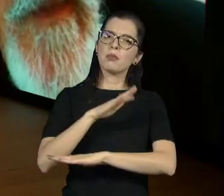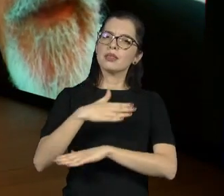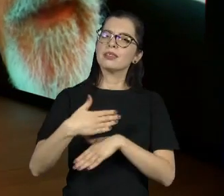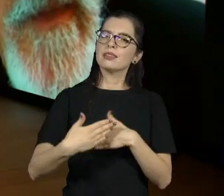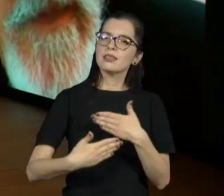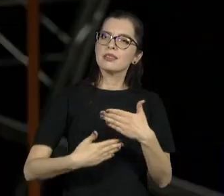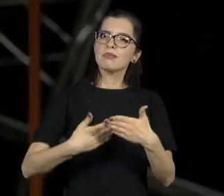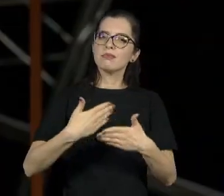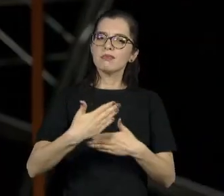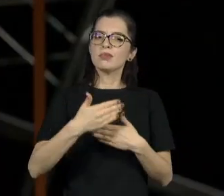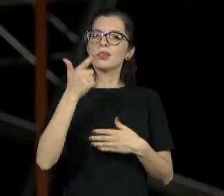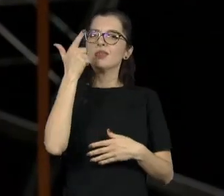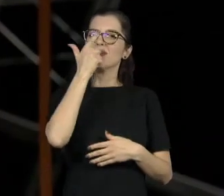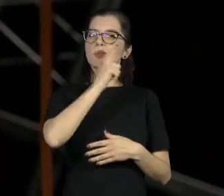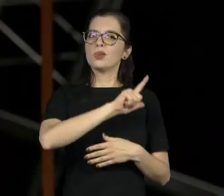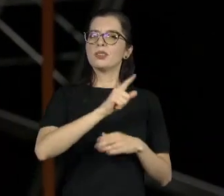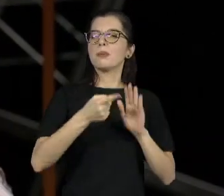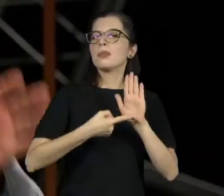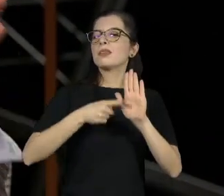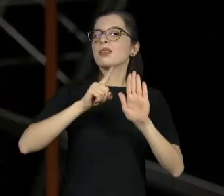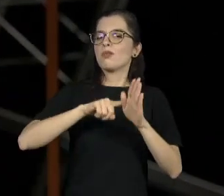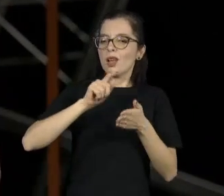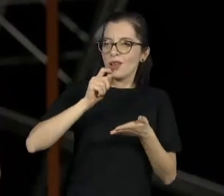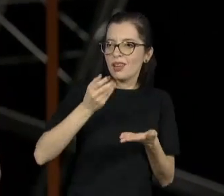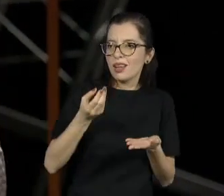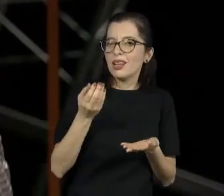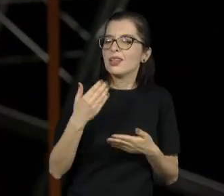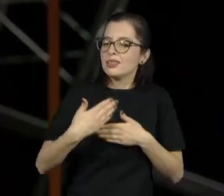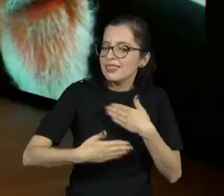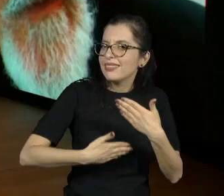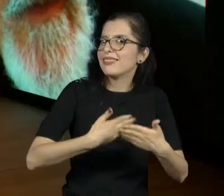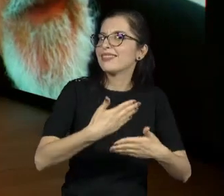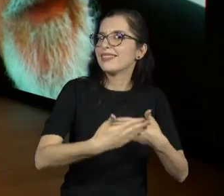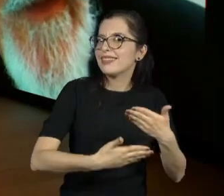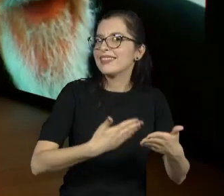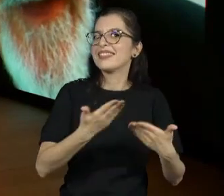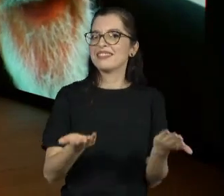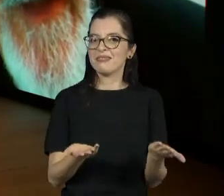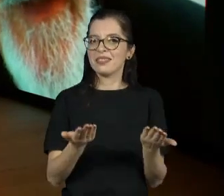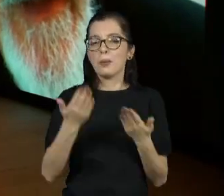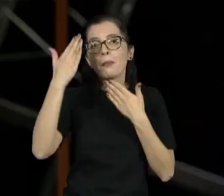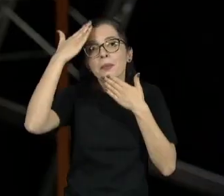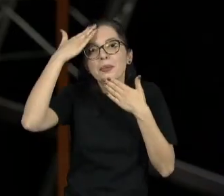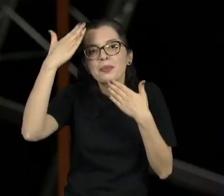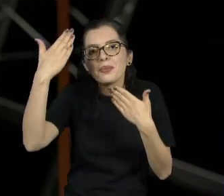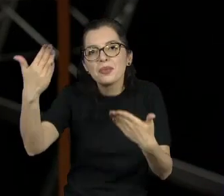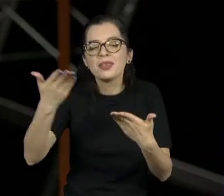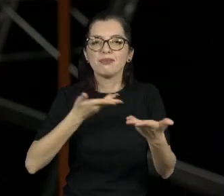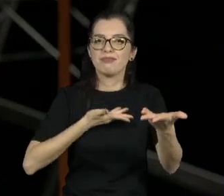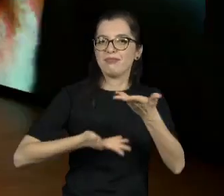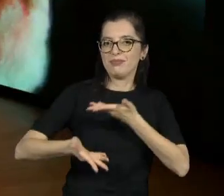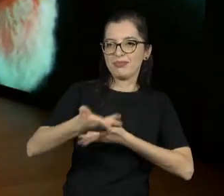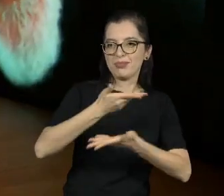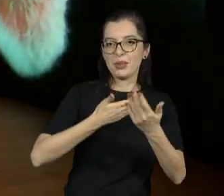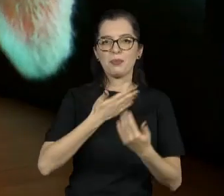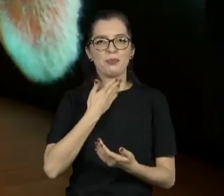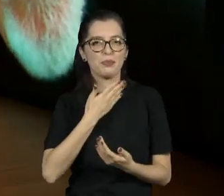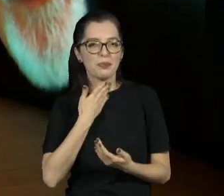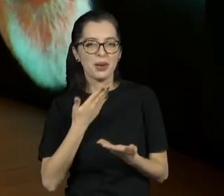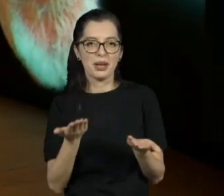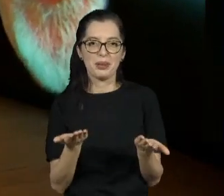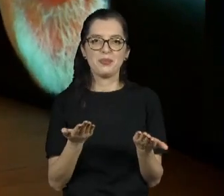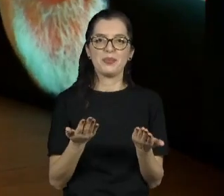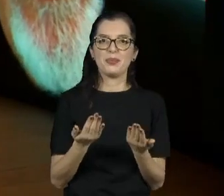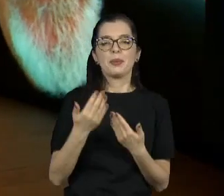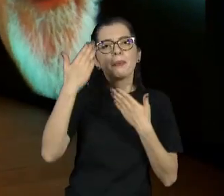promessas do testamento, tá? Ney, muito obrigado pela conversa, pelo alegre bate-papo. Obrigada.